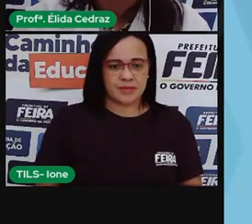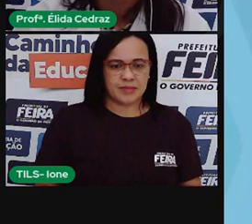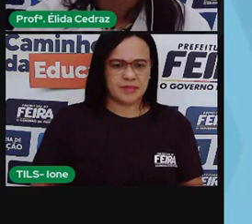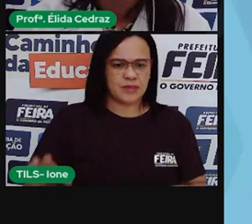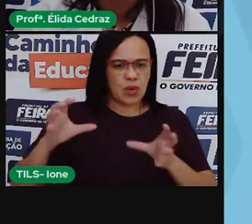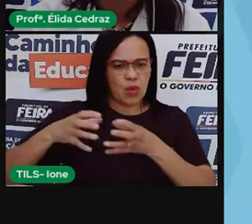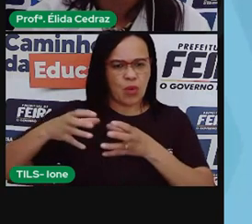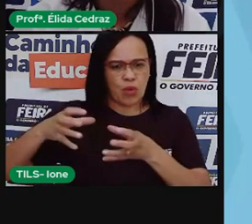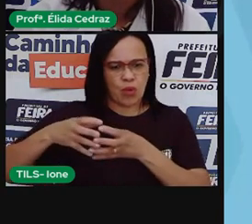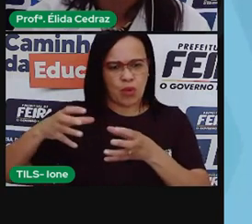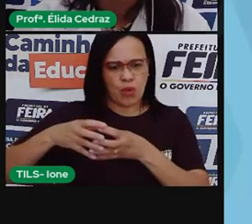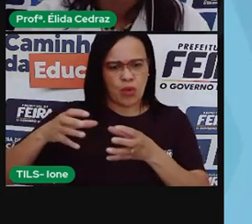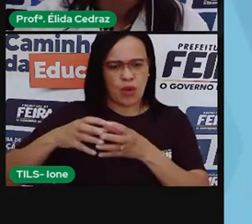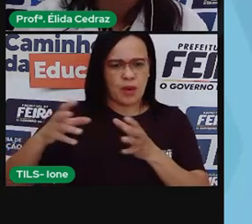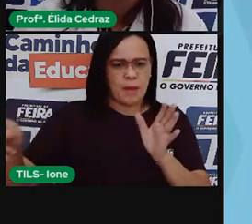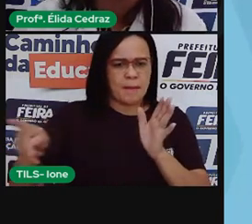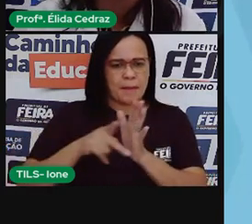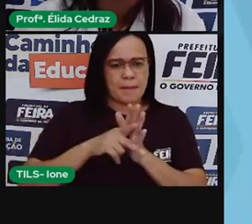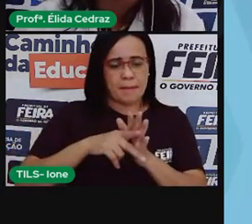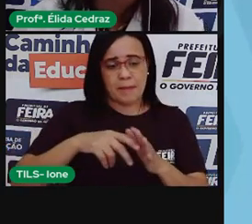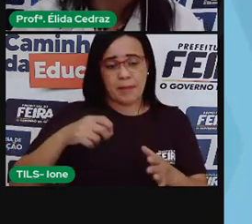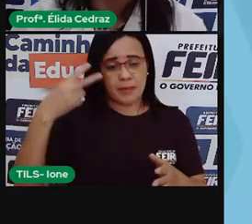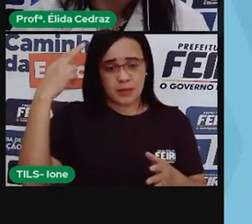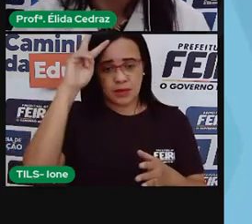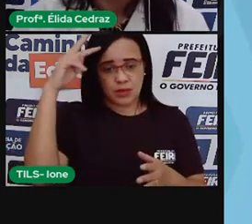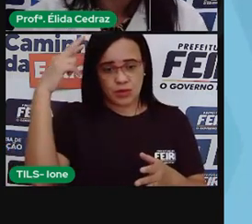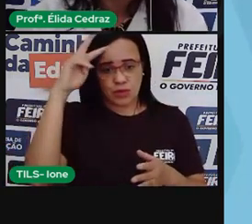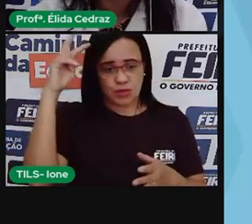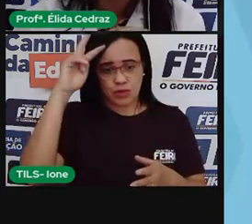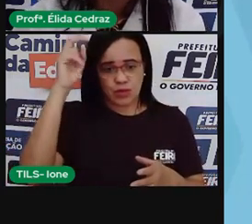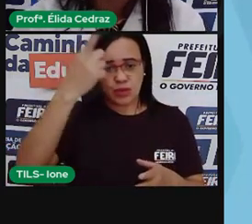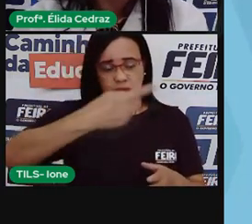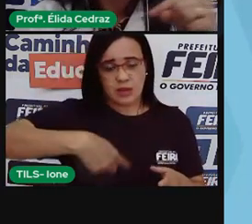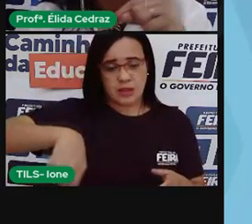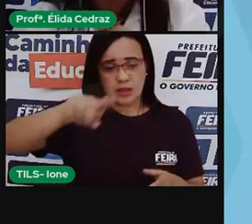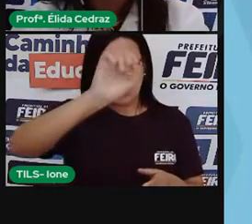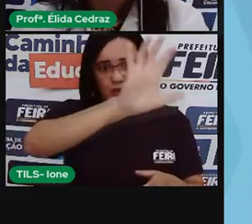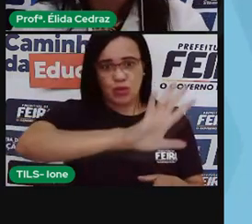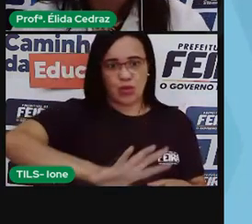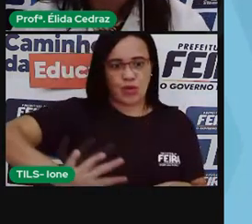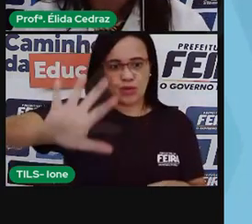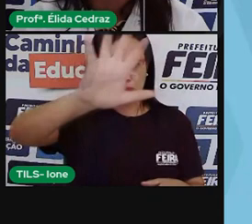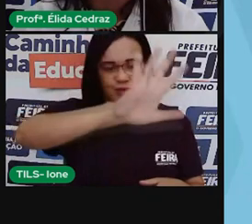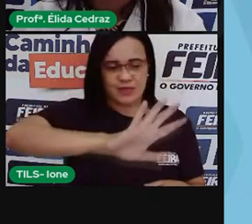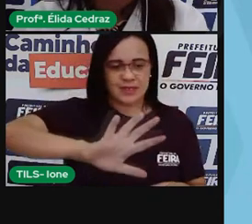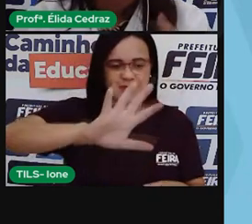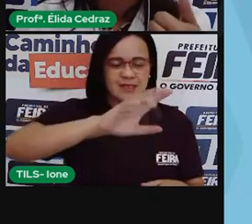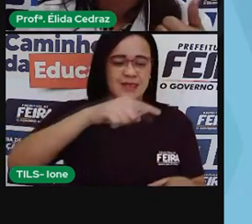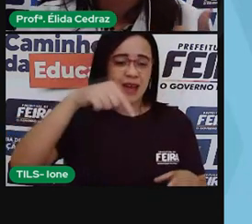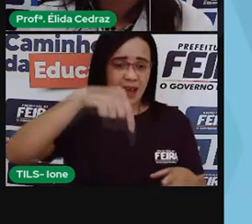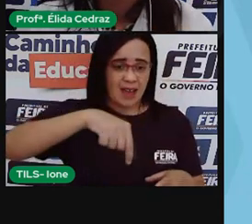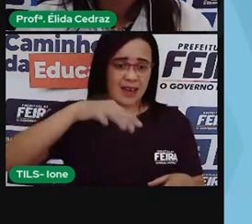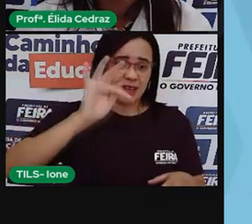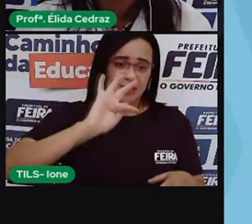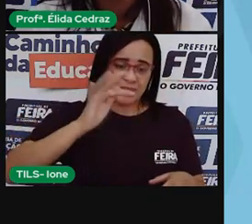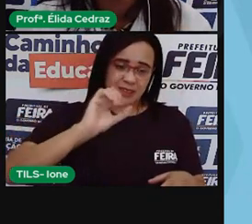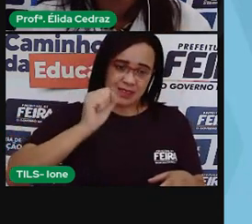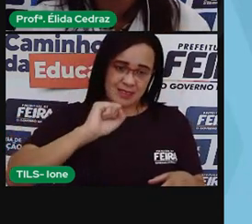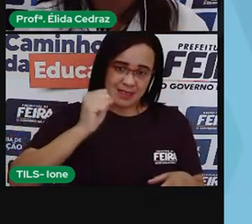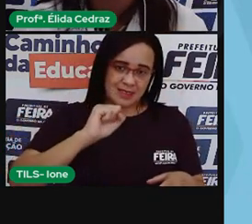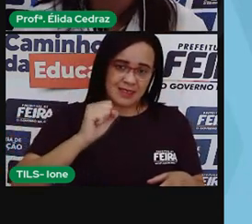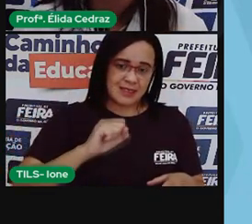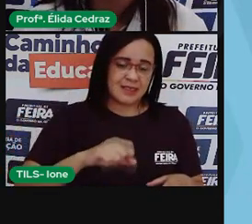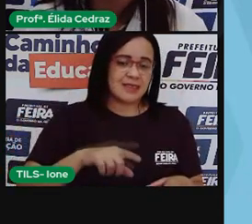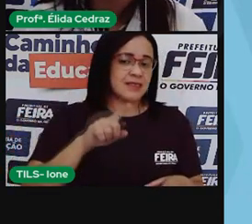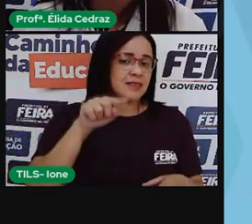Qual é a comunidade que faz parte da história da nossa região, aqui de Feira de Santana? Os italianos,